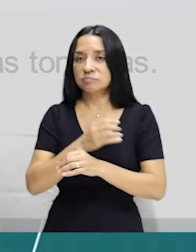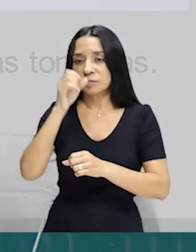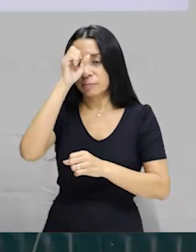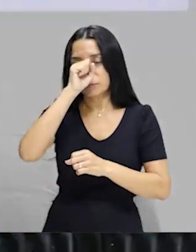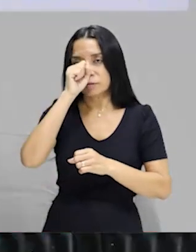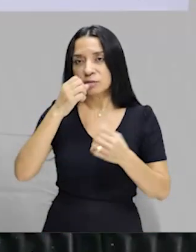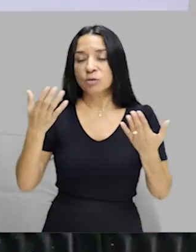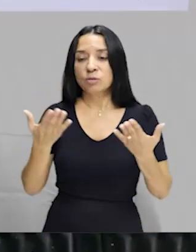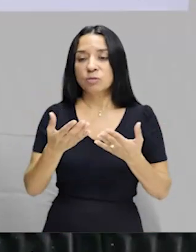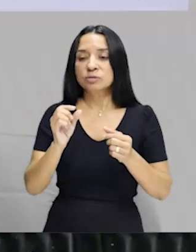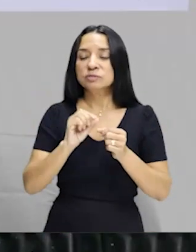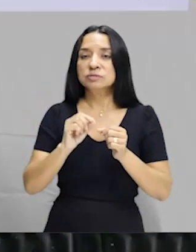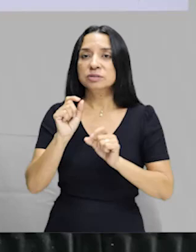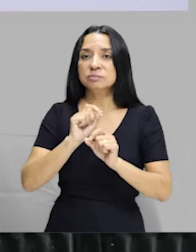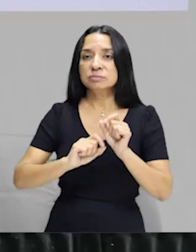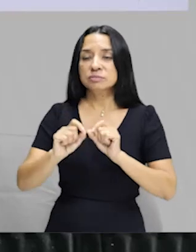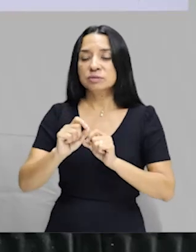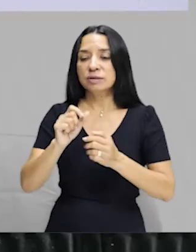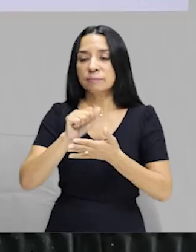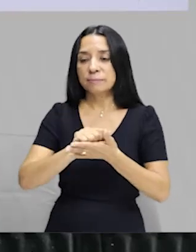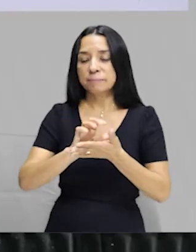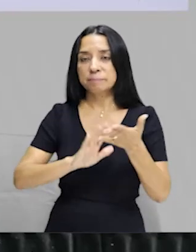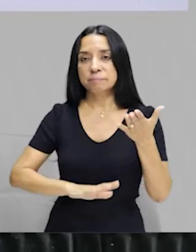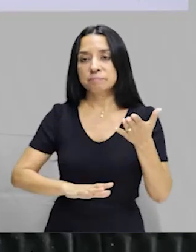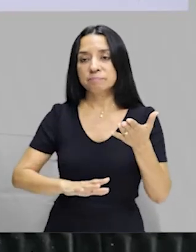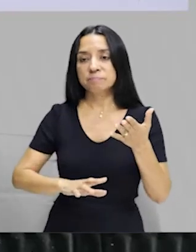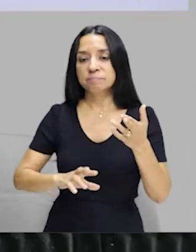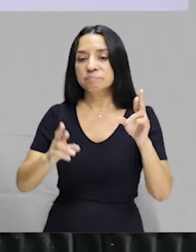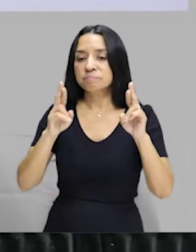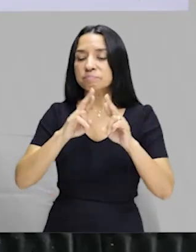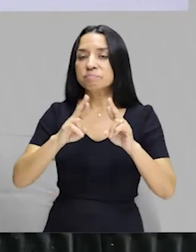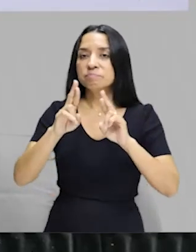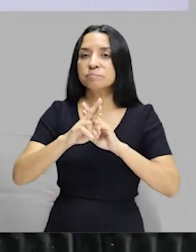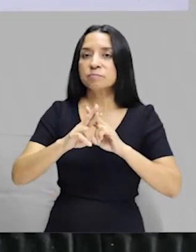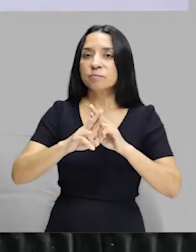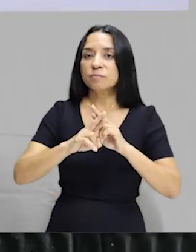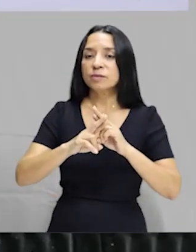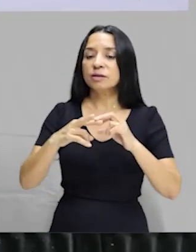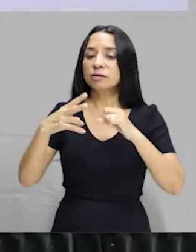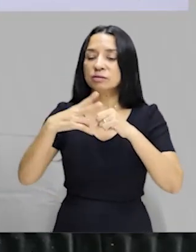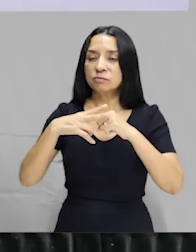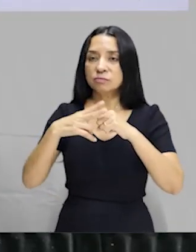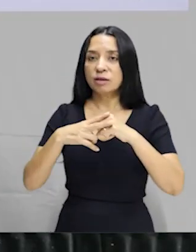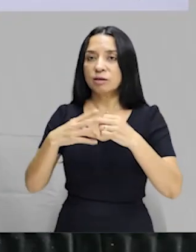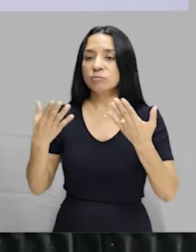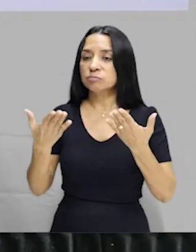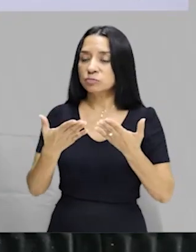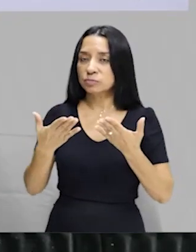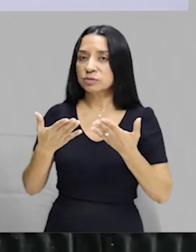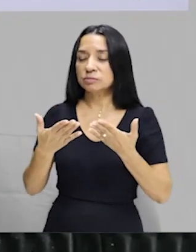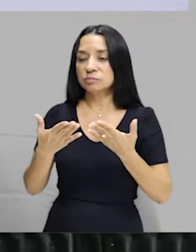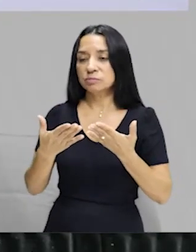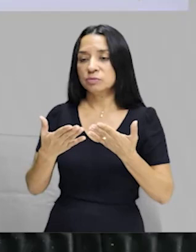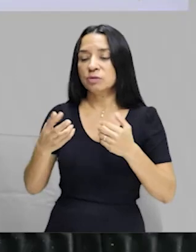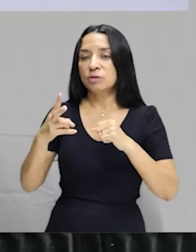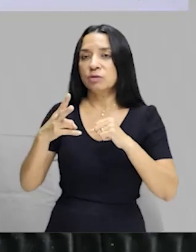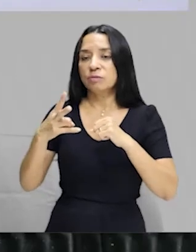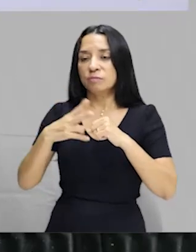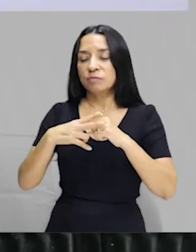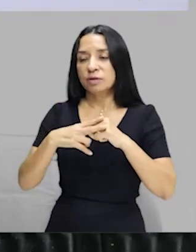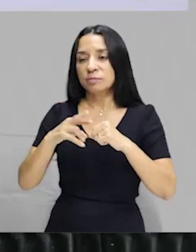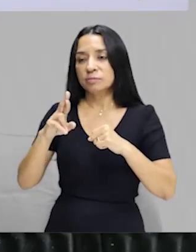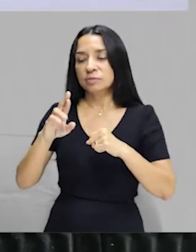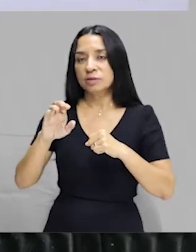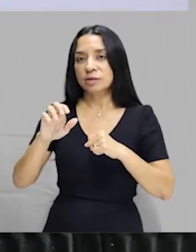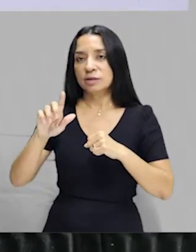nós fizemos o quê? Exercícios sobre o verbo, no presente do, verbos regulares, no